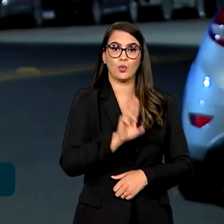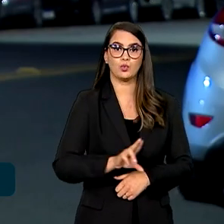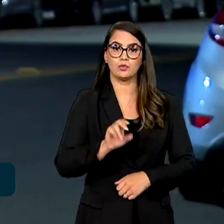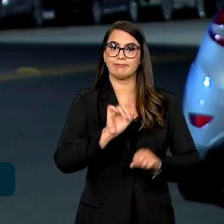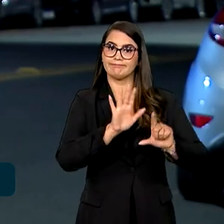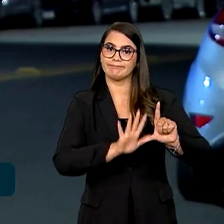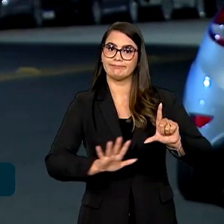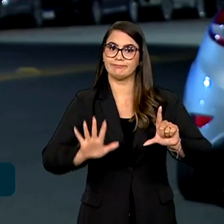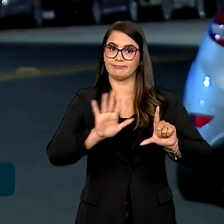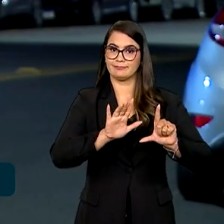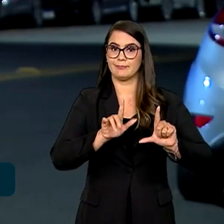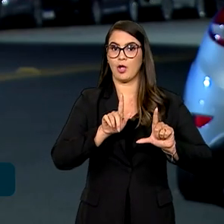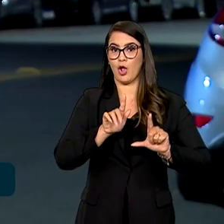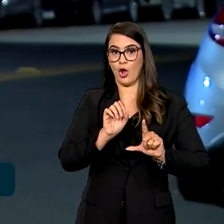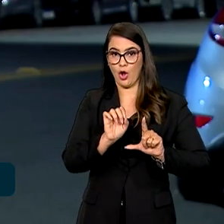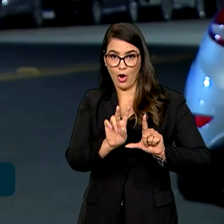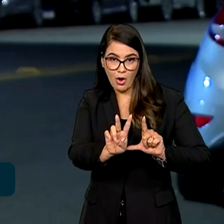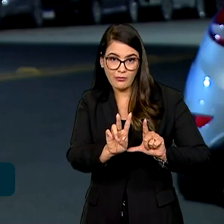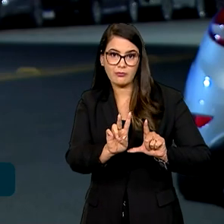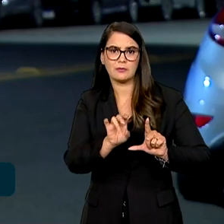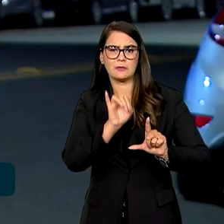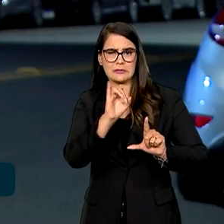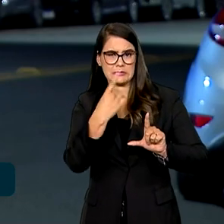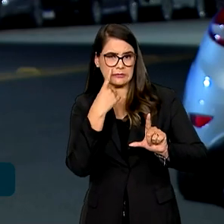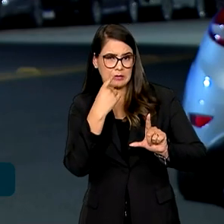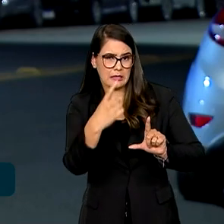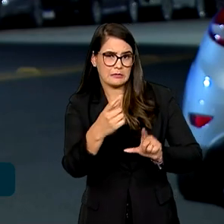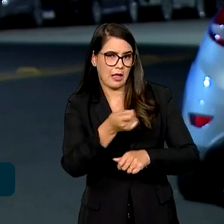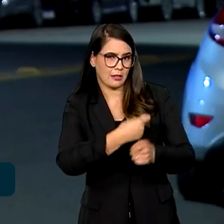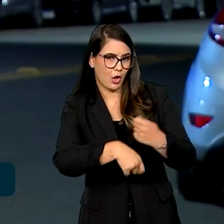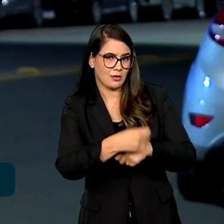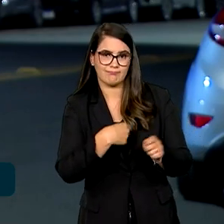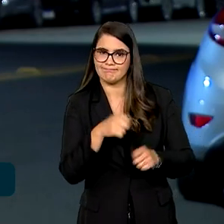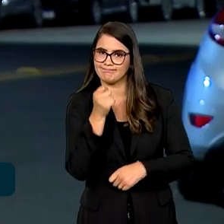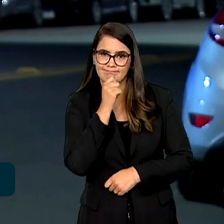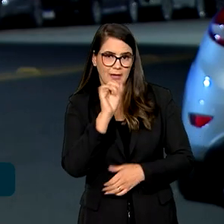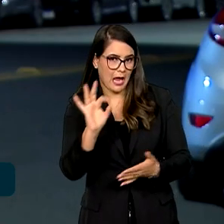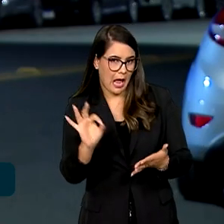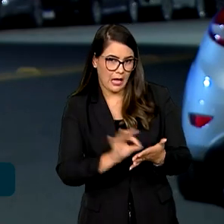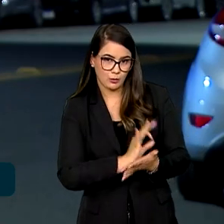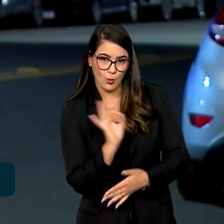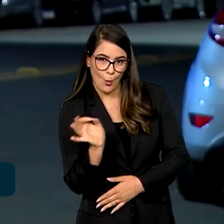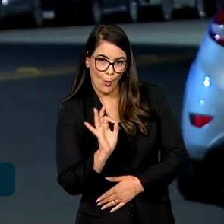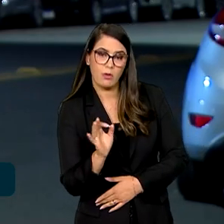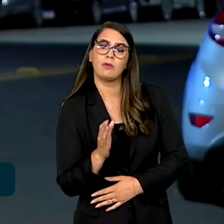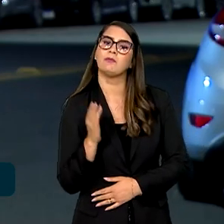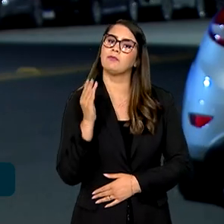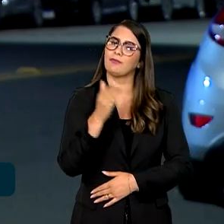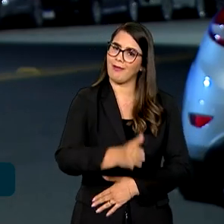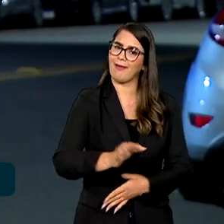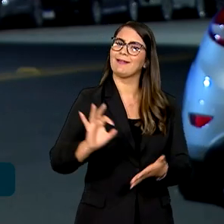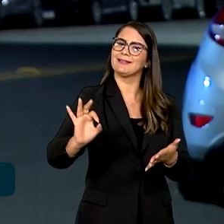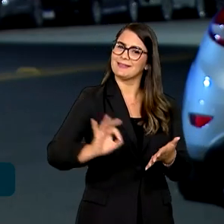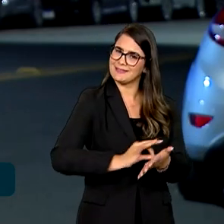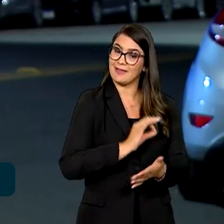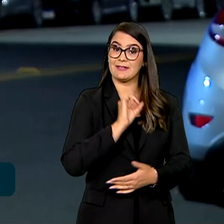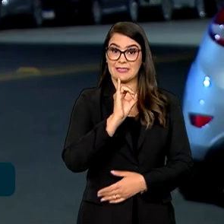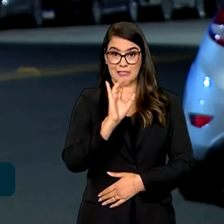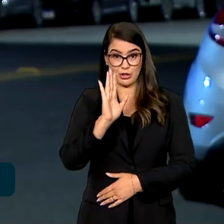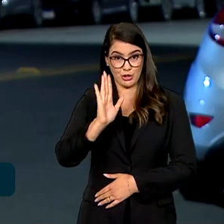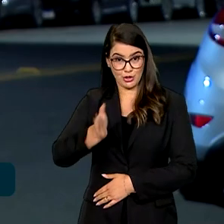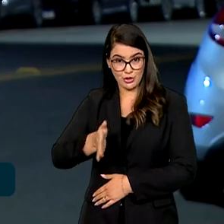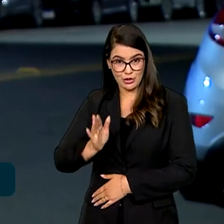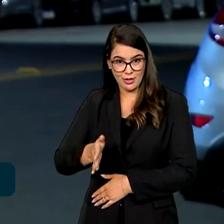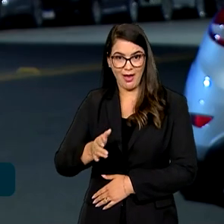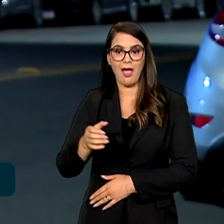plataforma GOV. Então, se você está interessado em renegociar e ainda não está cadastrado, vai lá e faz o seu cadastro. E se você já está,